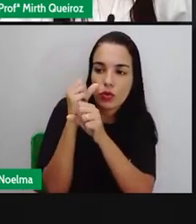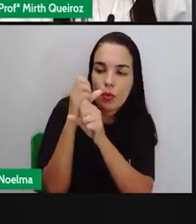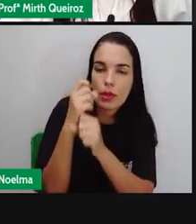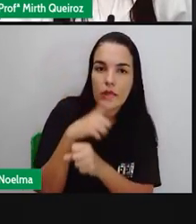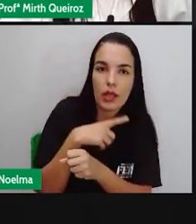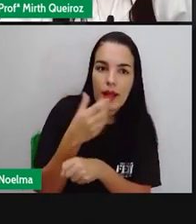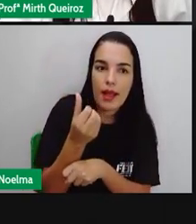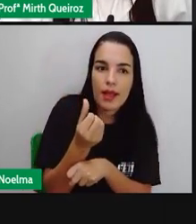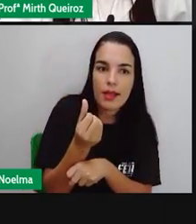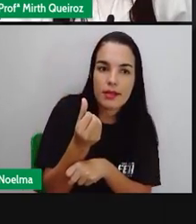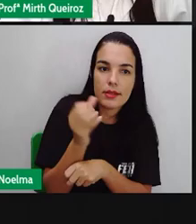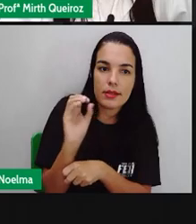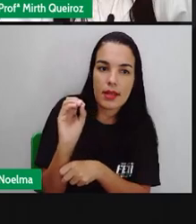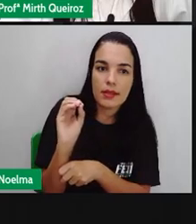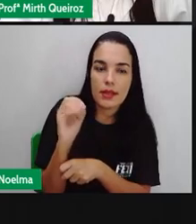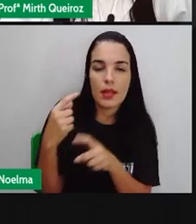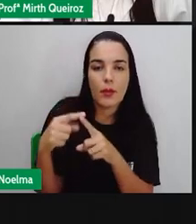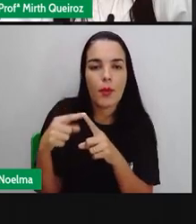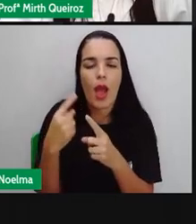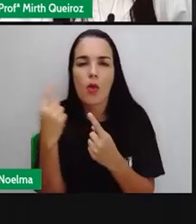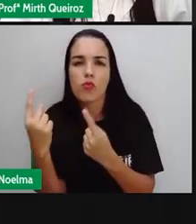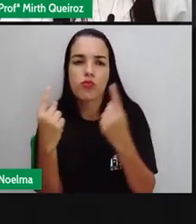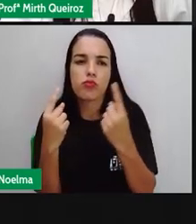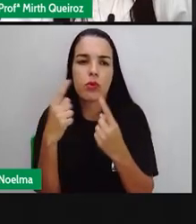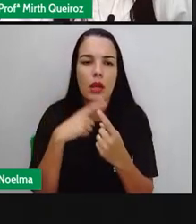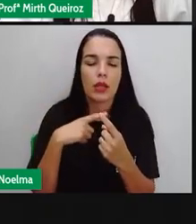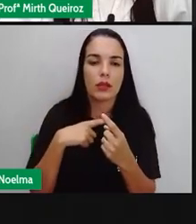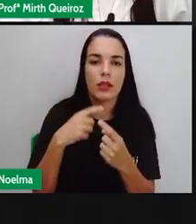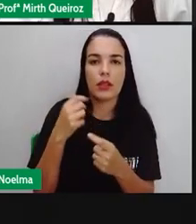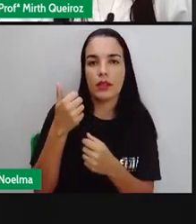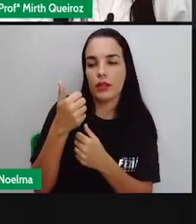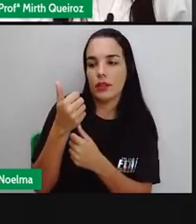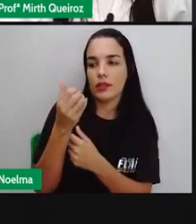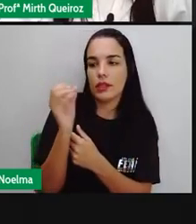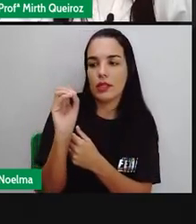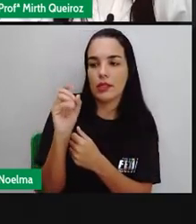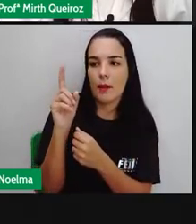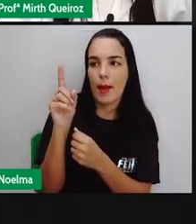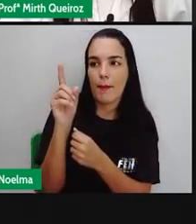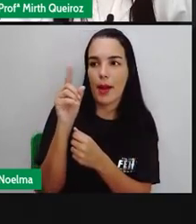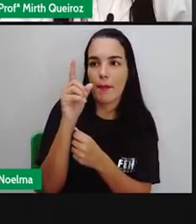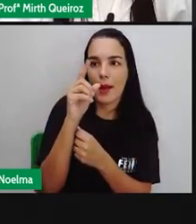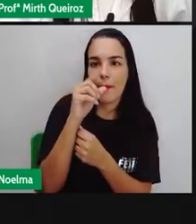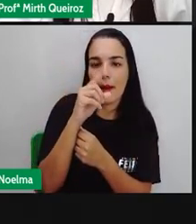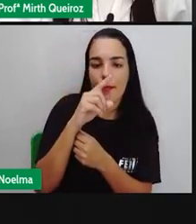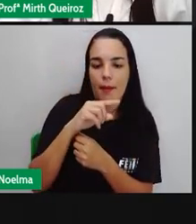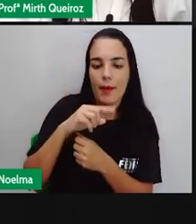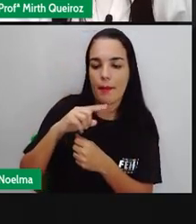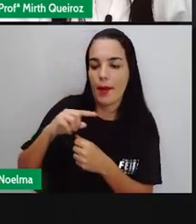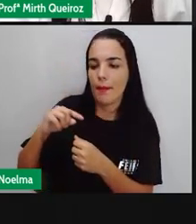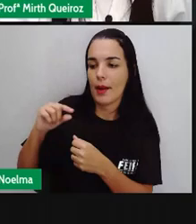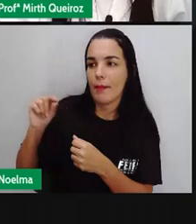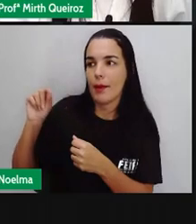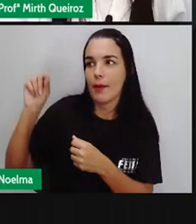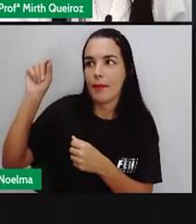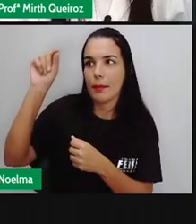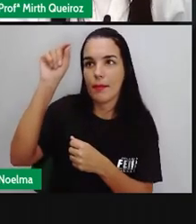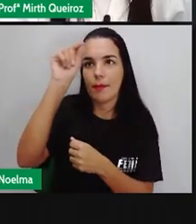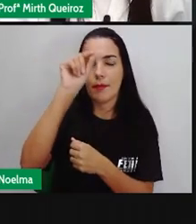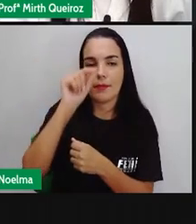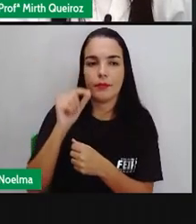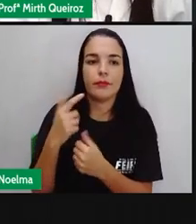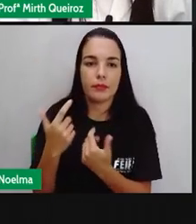Porque entre um e outro aqui Nós temos sim Então 60 ponteirinhos Então quando o